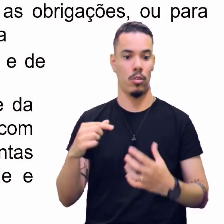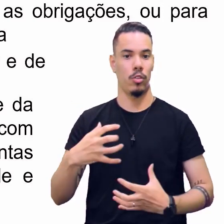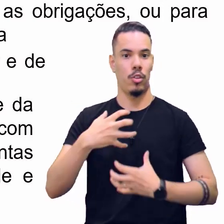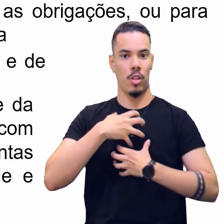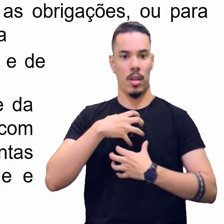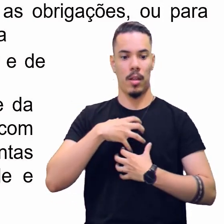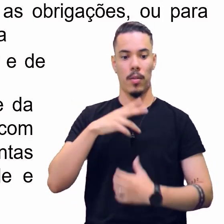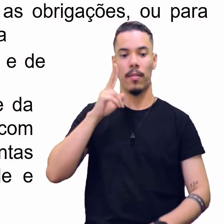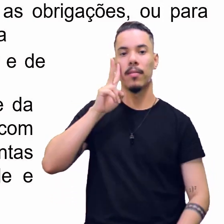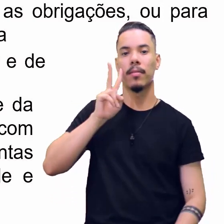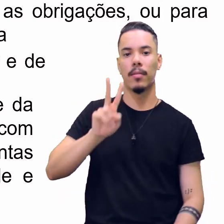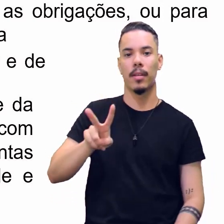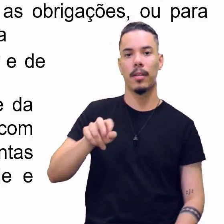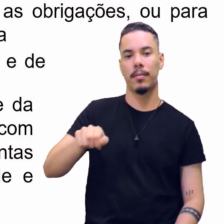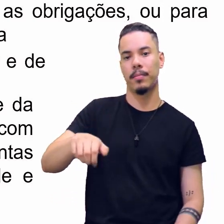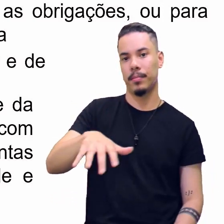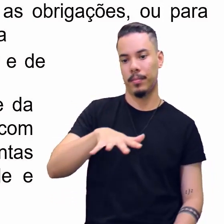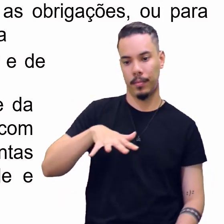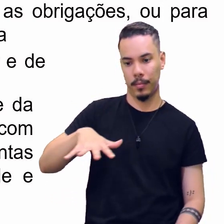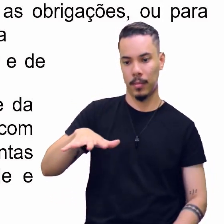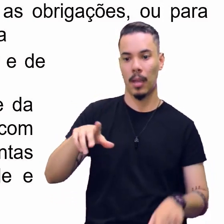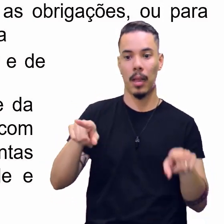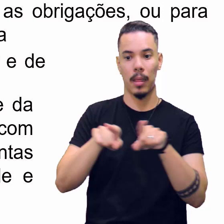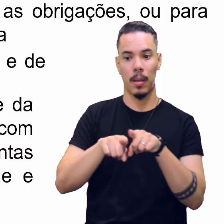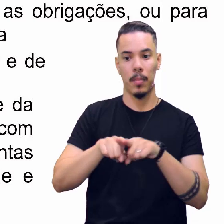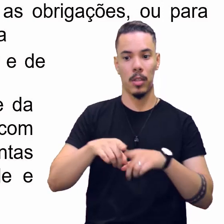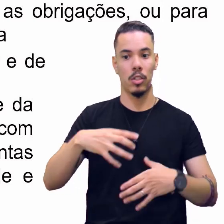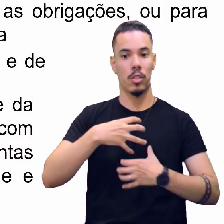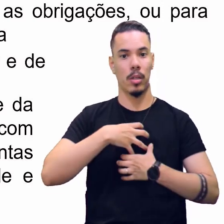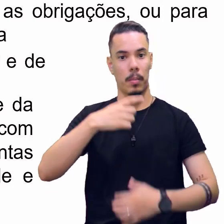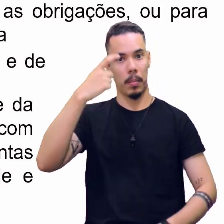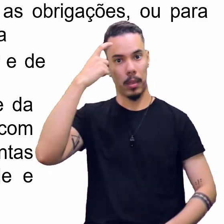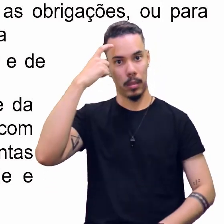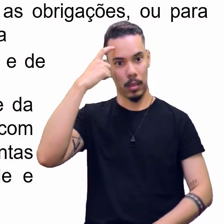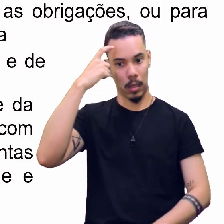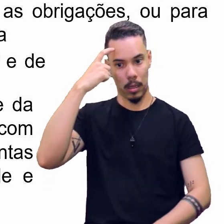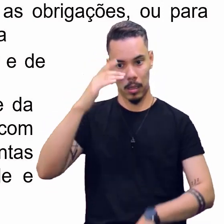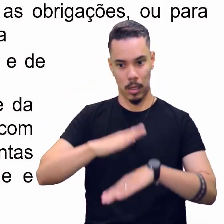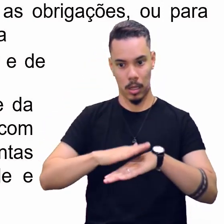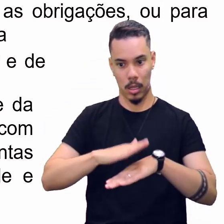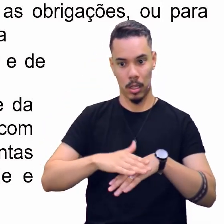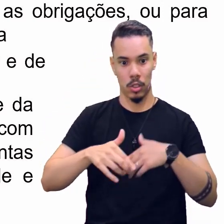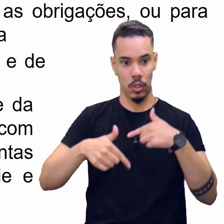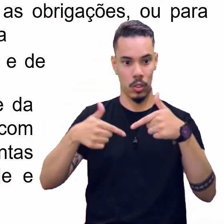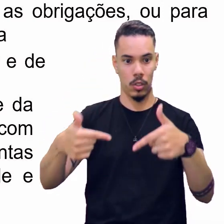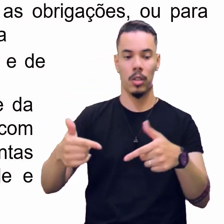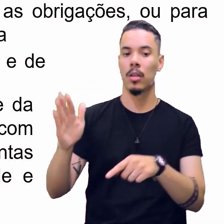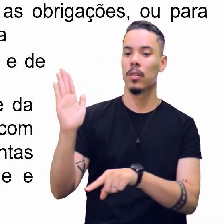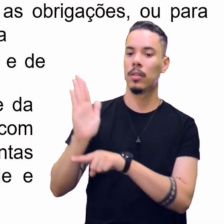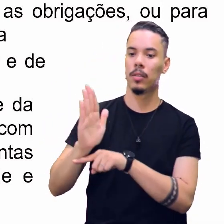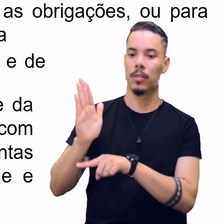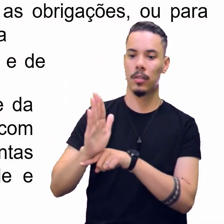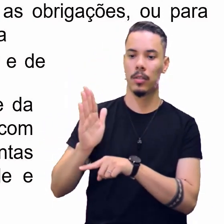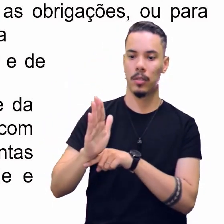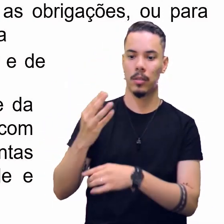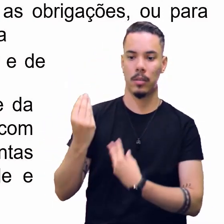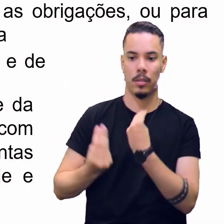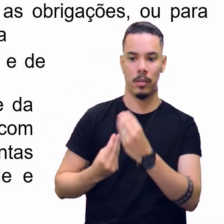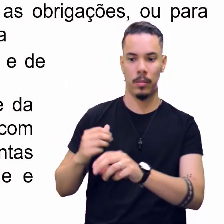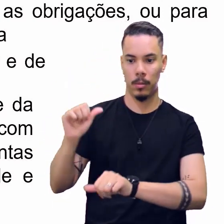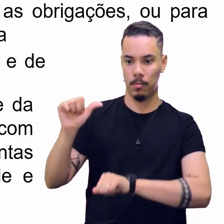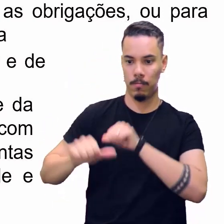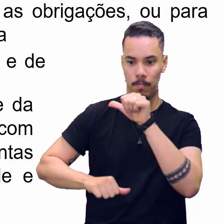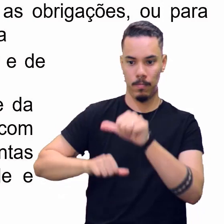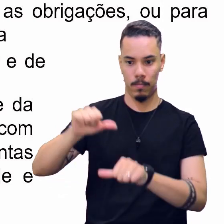ver a situação e com maneira de pensar e de agir. Ajudar com a mudança